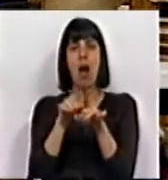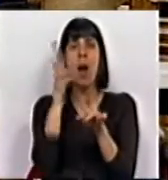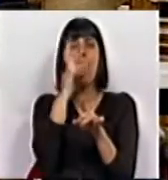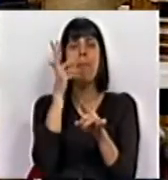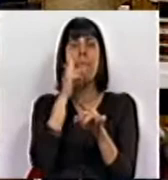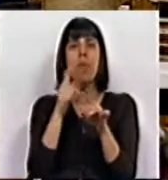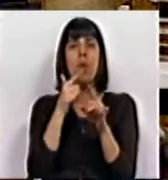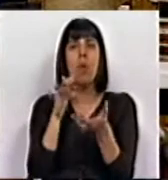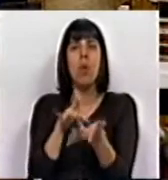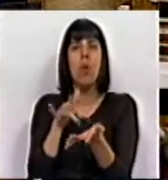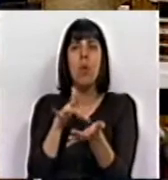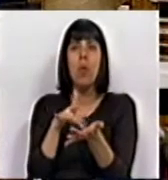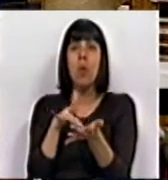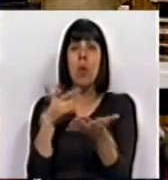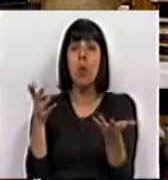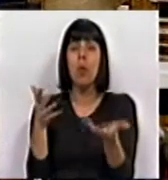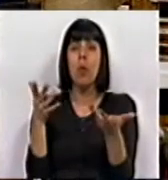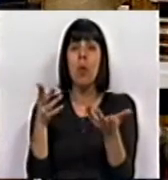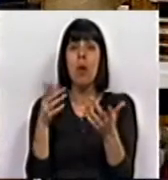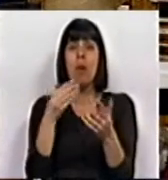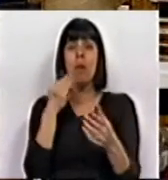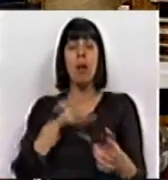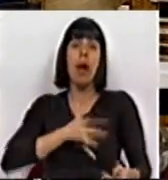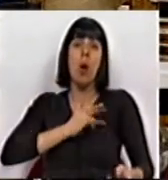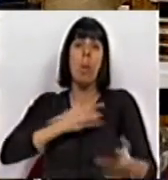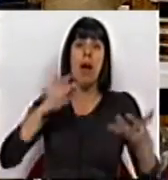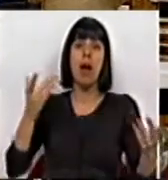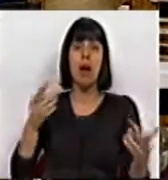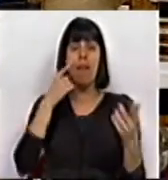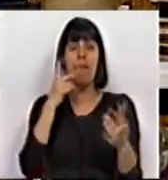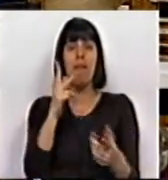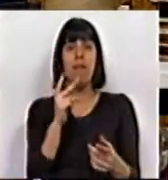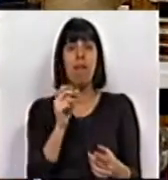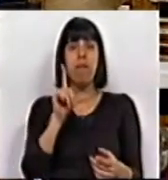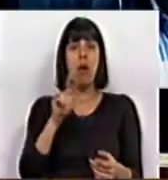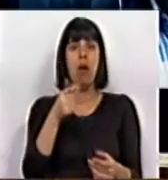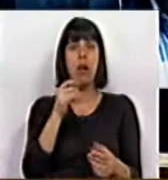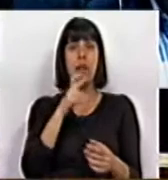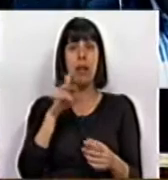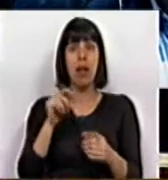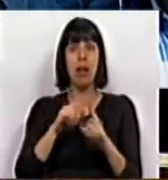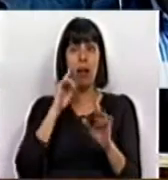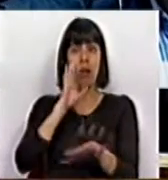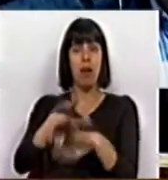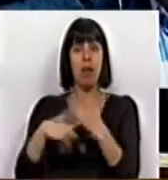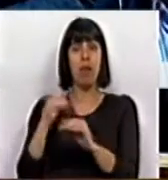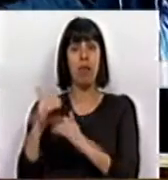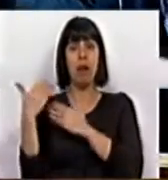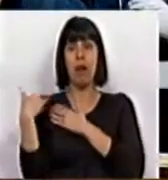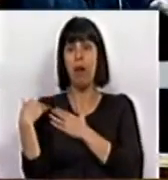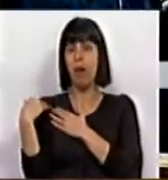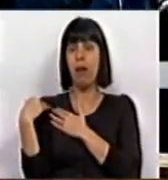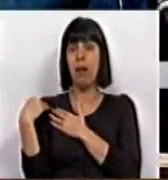personagem de um livro do cérebro romance de Voltaire, que, tropeçando dele e o seu tutelado,